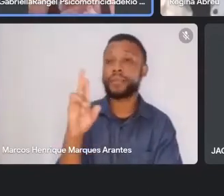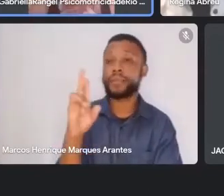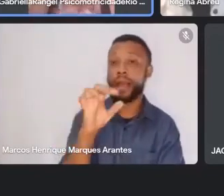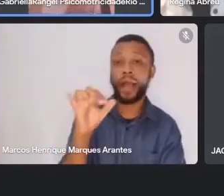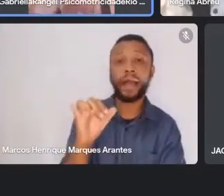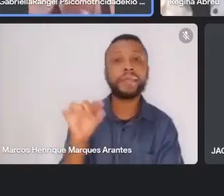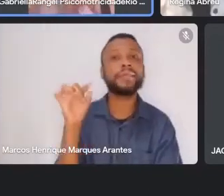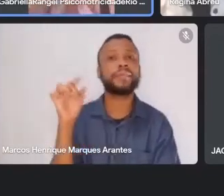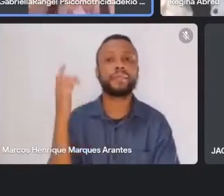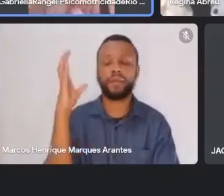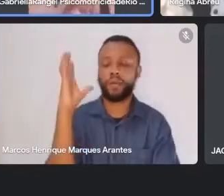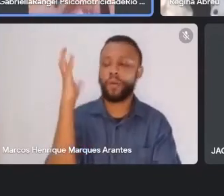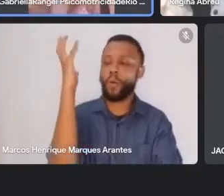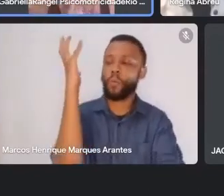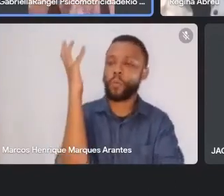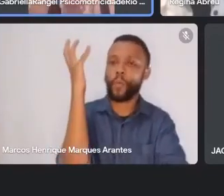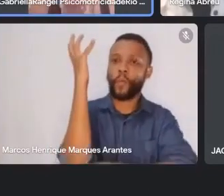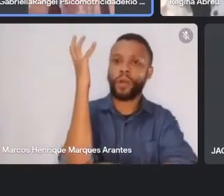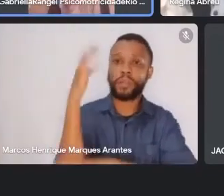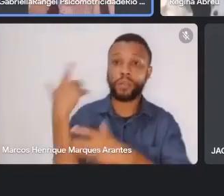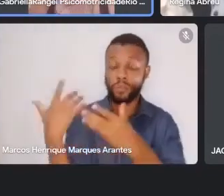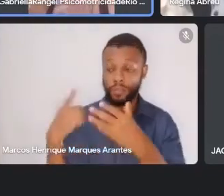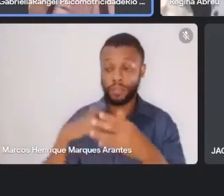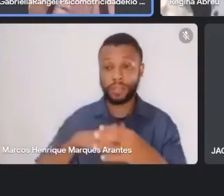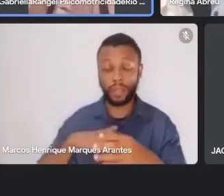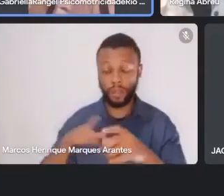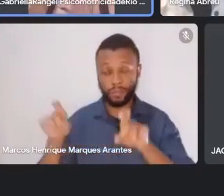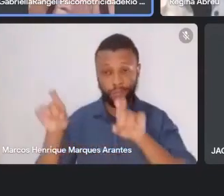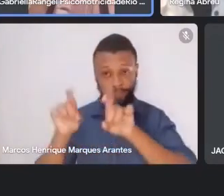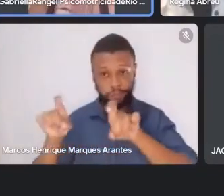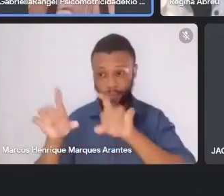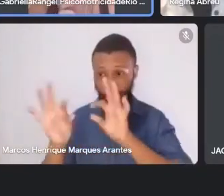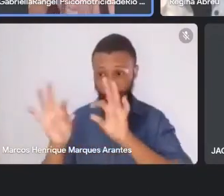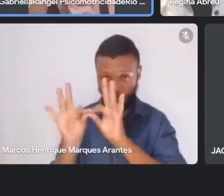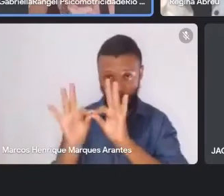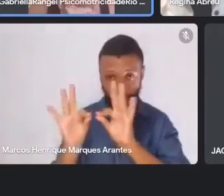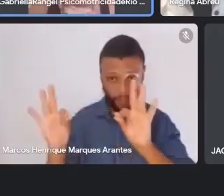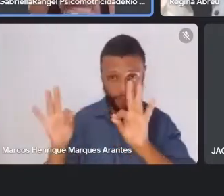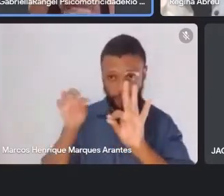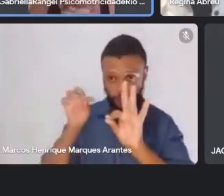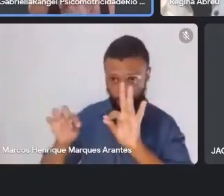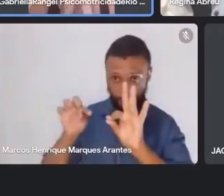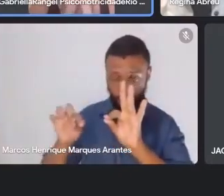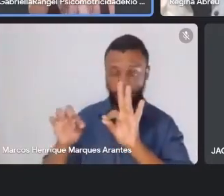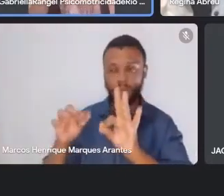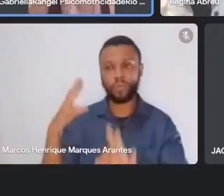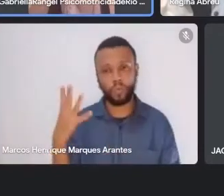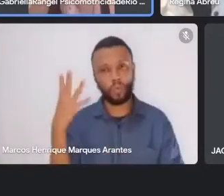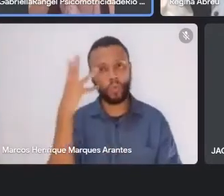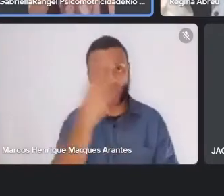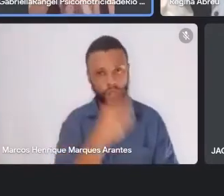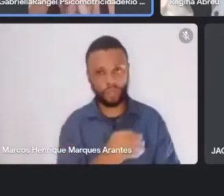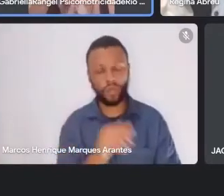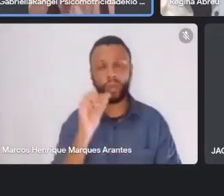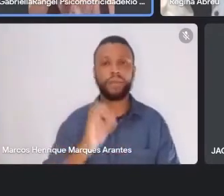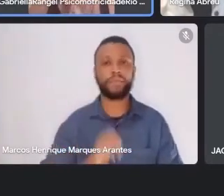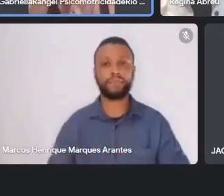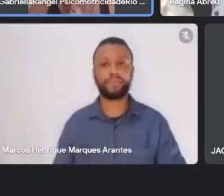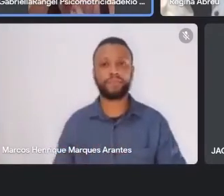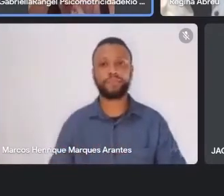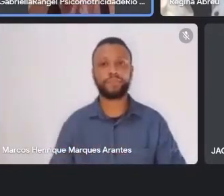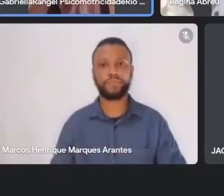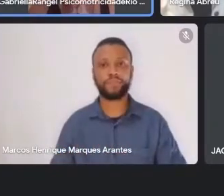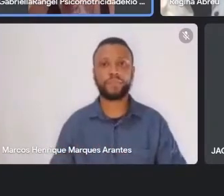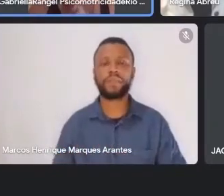Então, eu estou lendo aqui uma frase, aqui no computador do Euclides, muito bonita, dizendo assim, ao sobreviver das